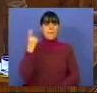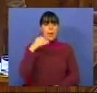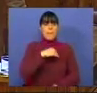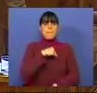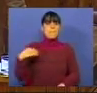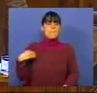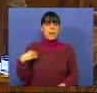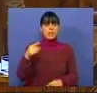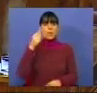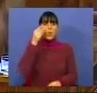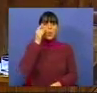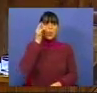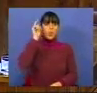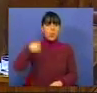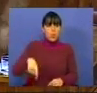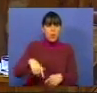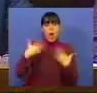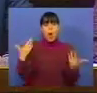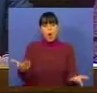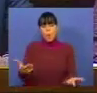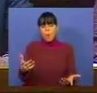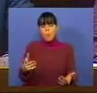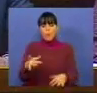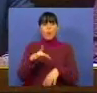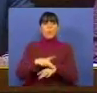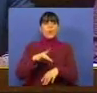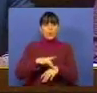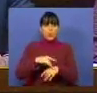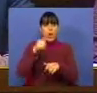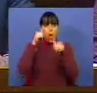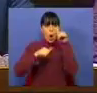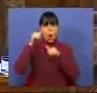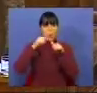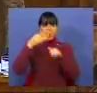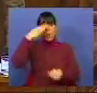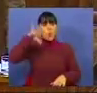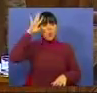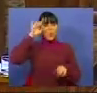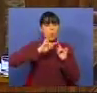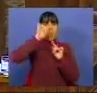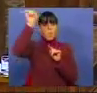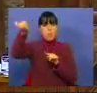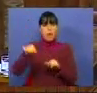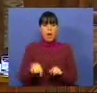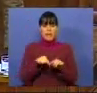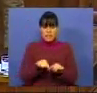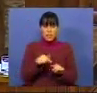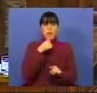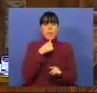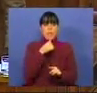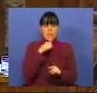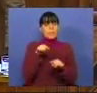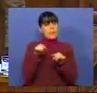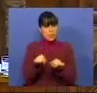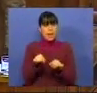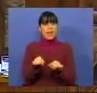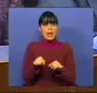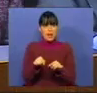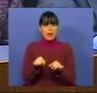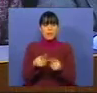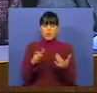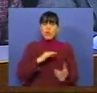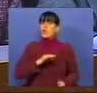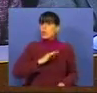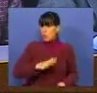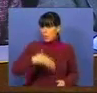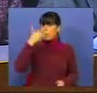médicos no Uruguai ou a mandar doentes fazerem operações em Cuba. Isso seria uma medida, mas para essas o Sr.